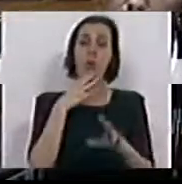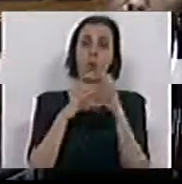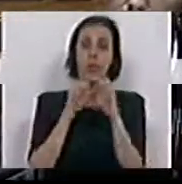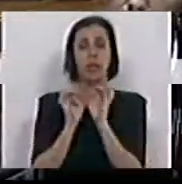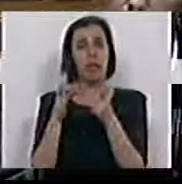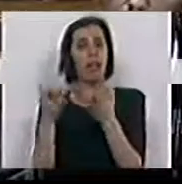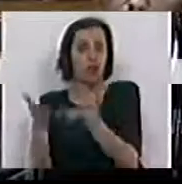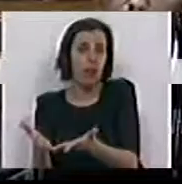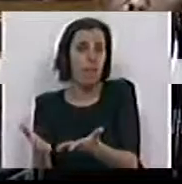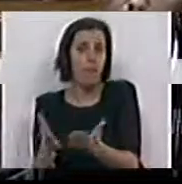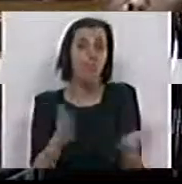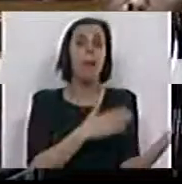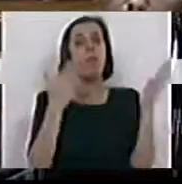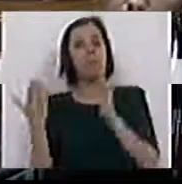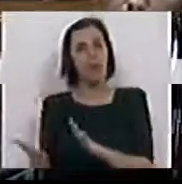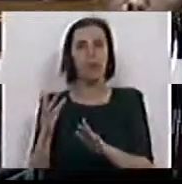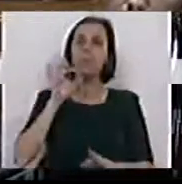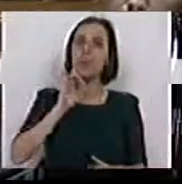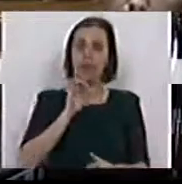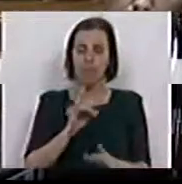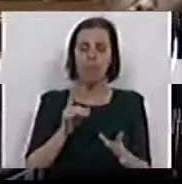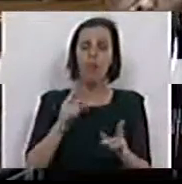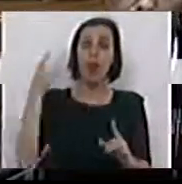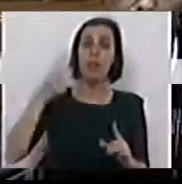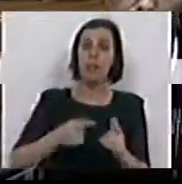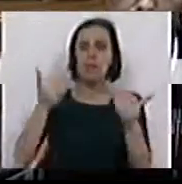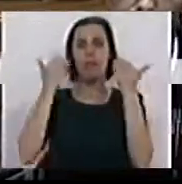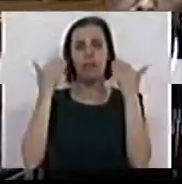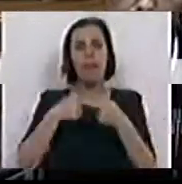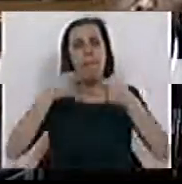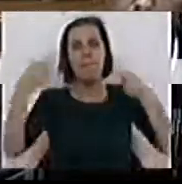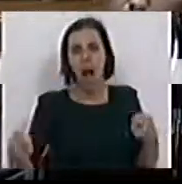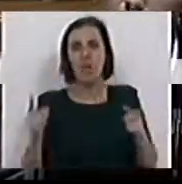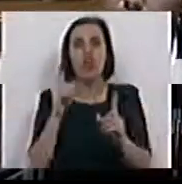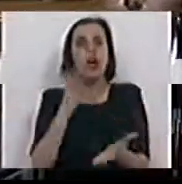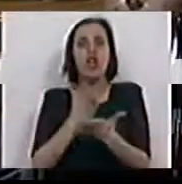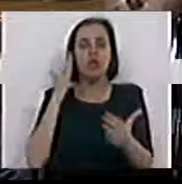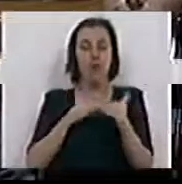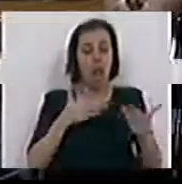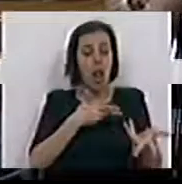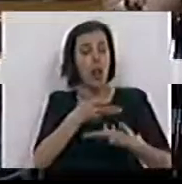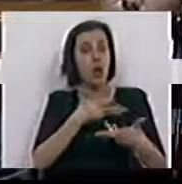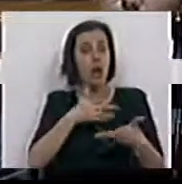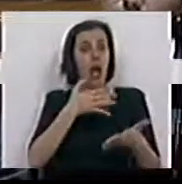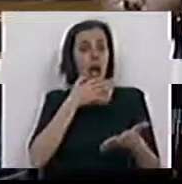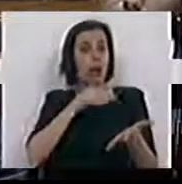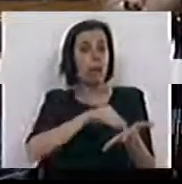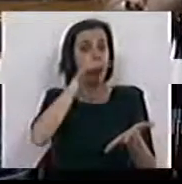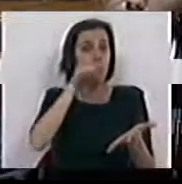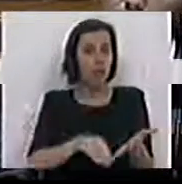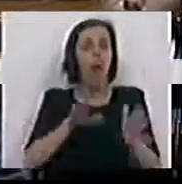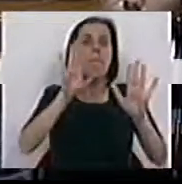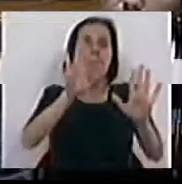comunicações eletrónicas. Por outro lado, importa alargar os deveres de informação não apenas à fase de negociação e celebração do